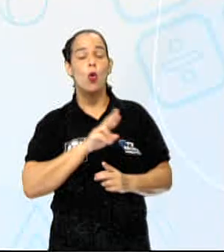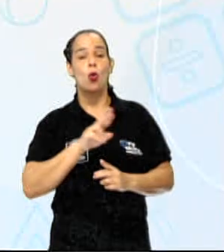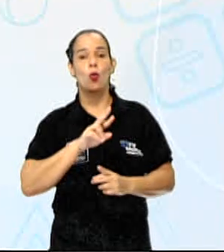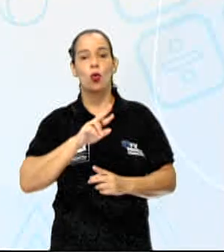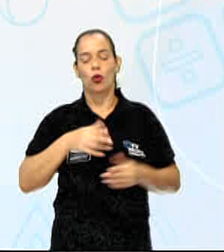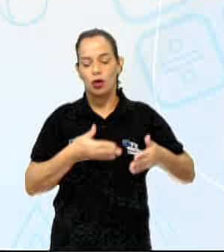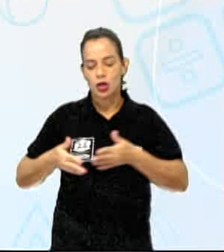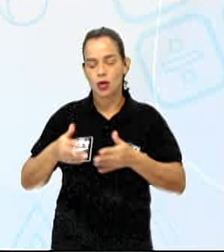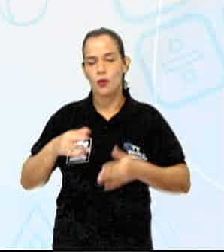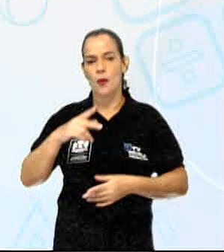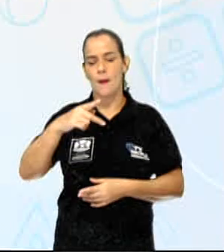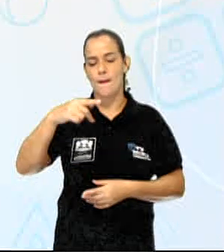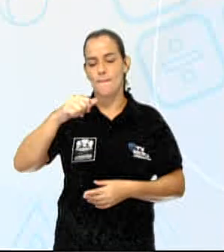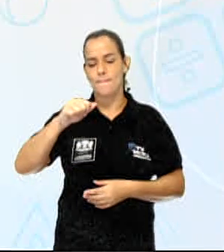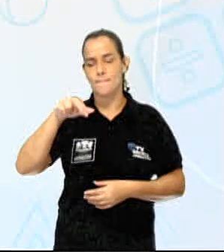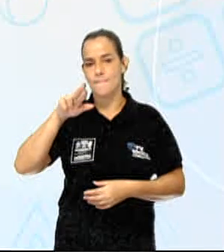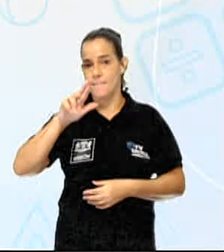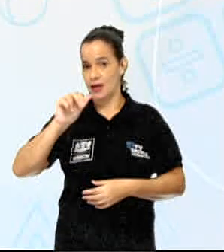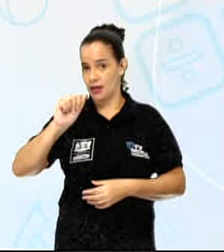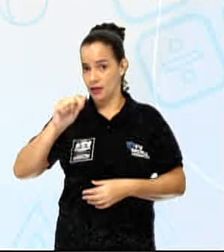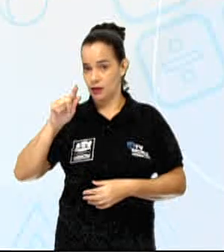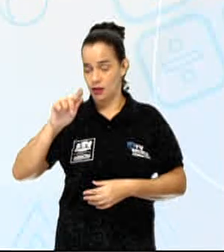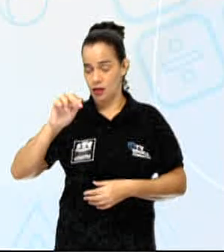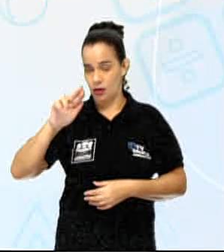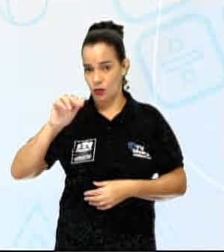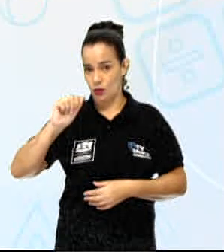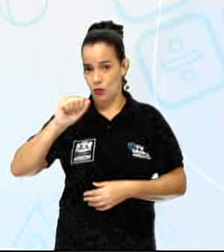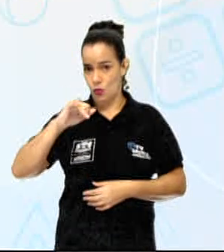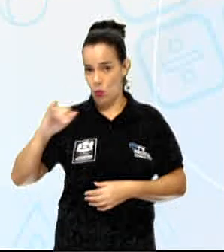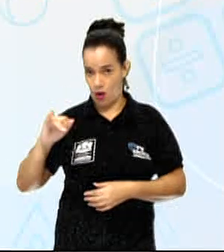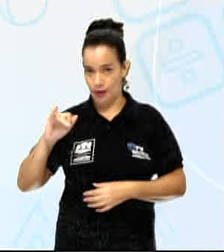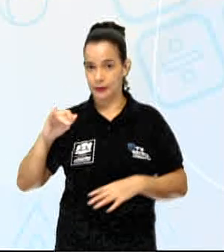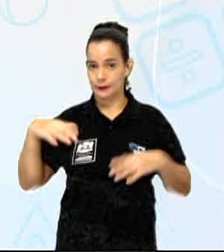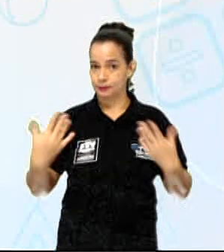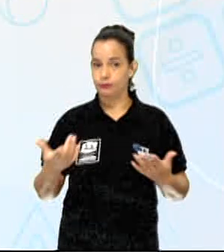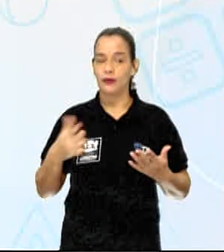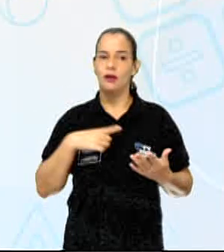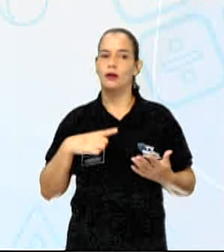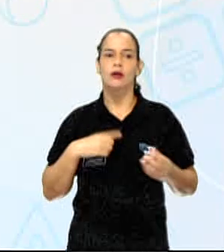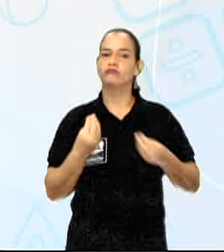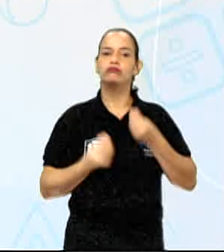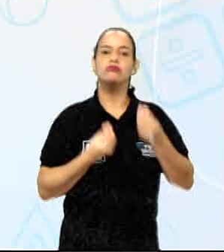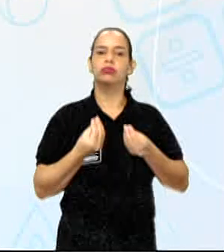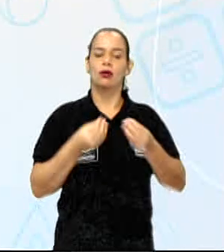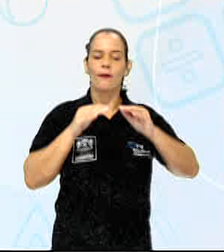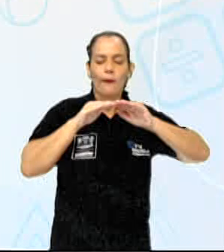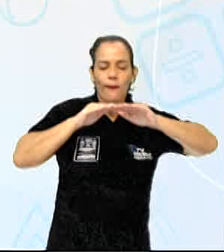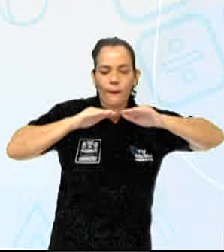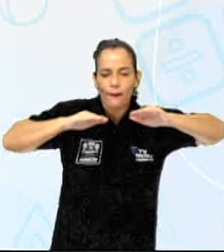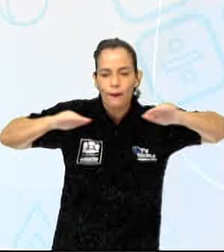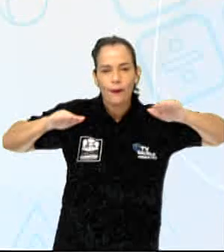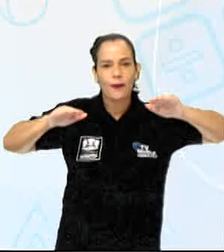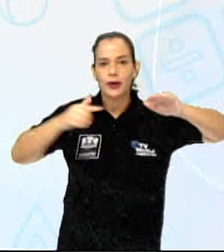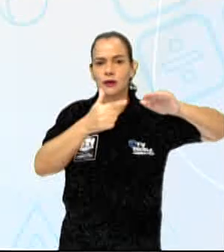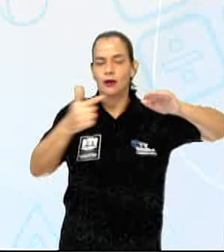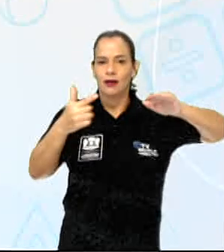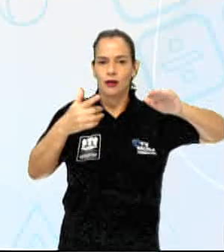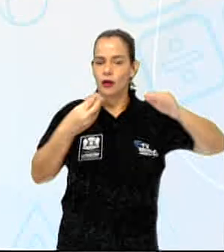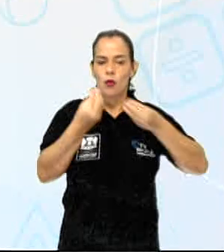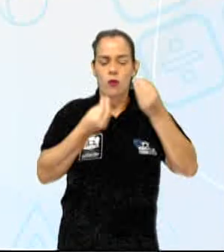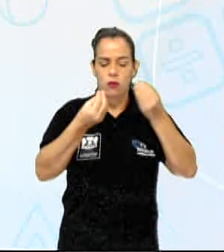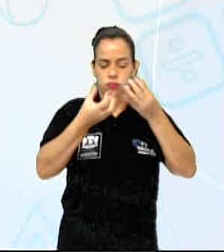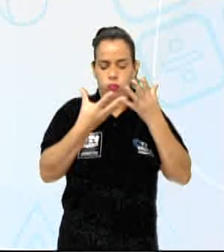torna o Pantanal uma planície inundável, inclusive uma das maiores planícies